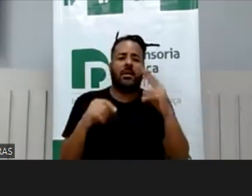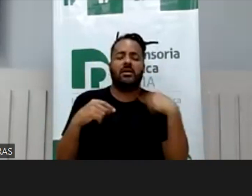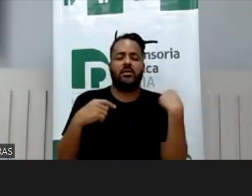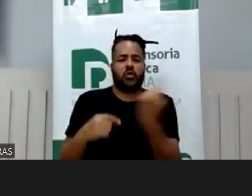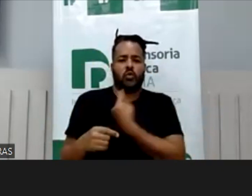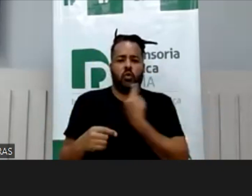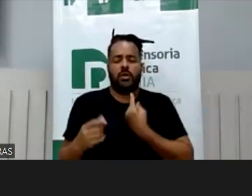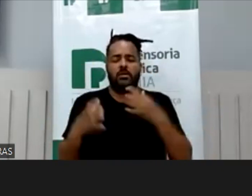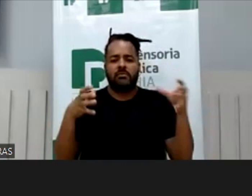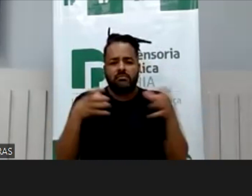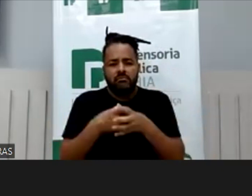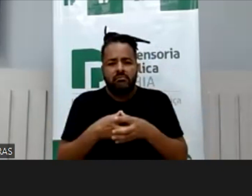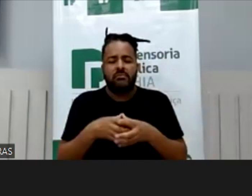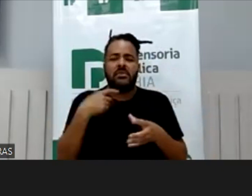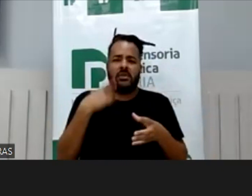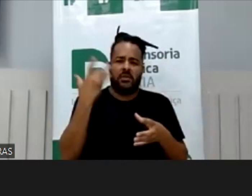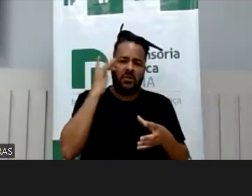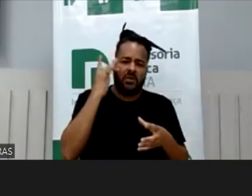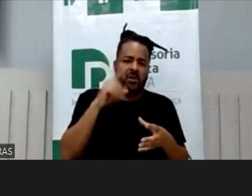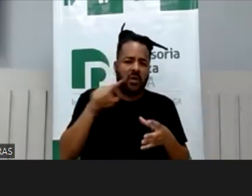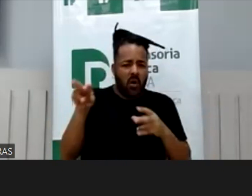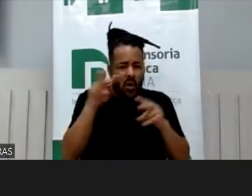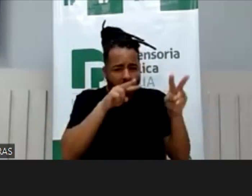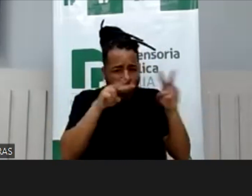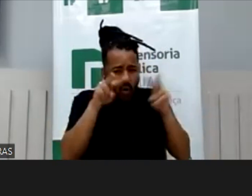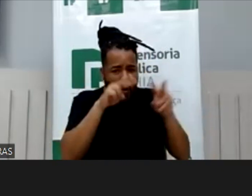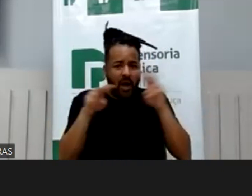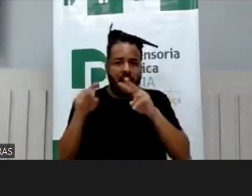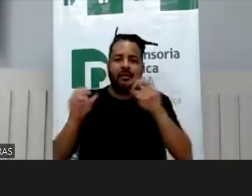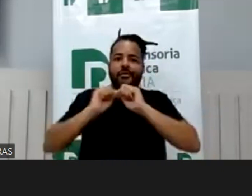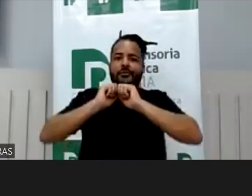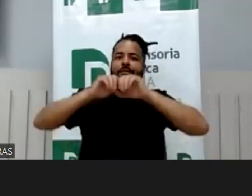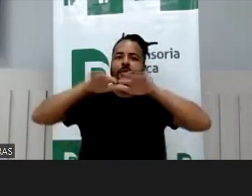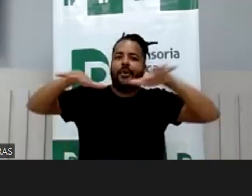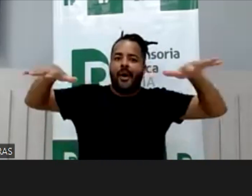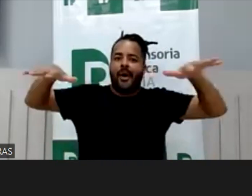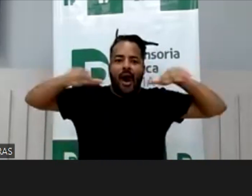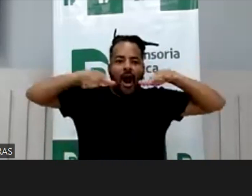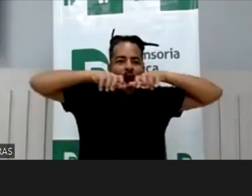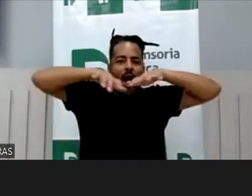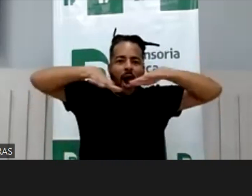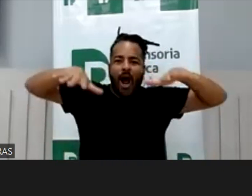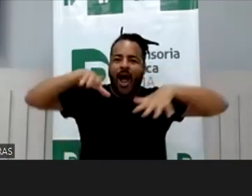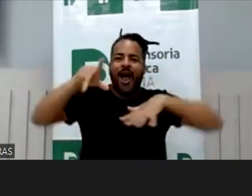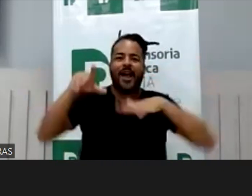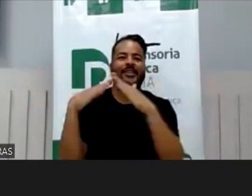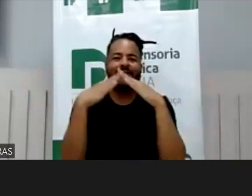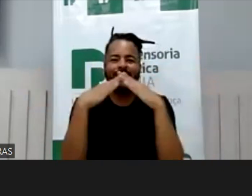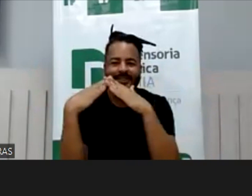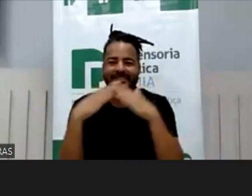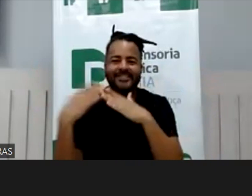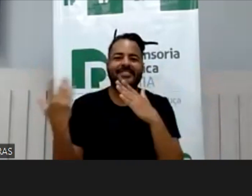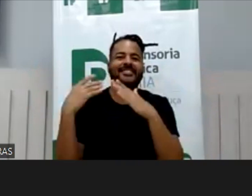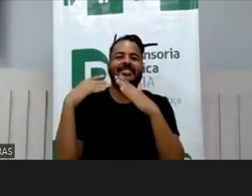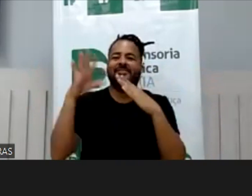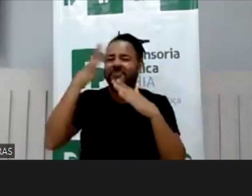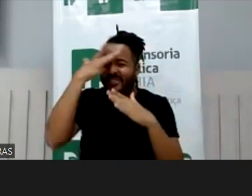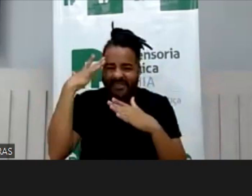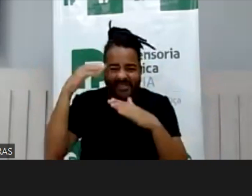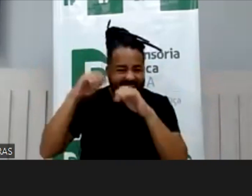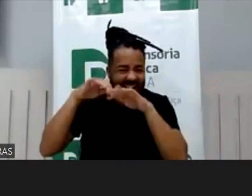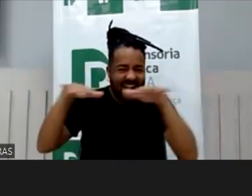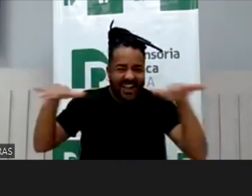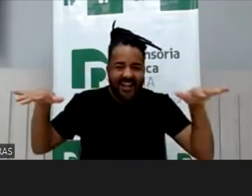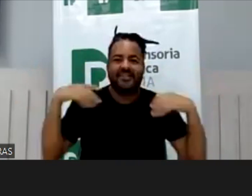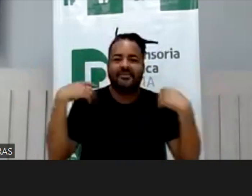gente, mas eu também, eu estou olhando aqui, vi que eu mandei para um monte de gente, coloquei nos vizinhos, todo mundo, a gente precisa ouvir falar